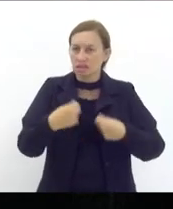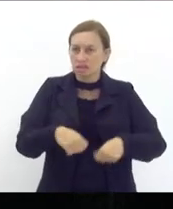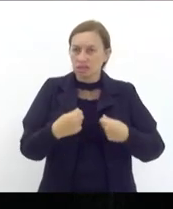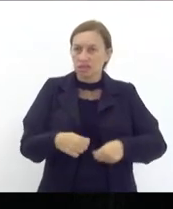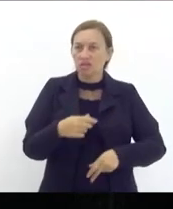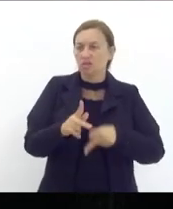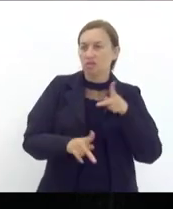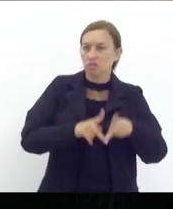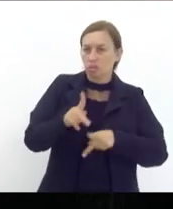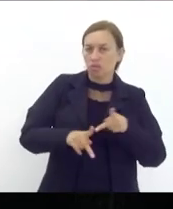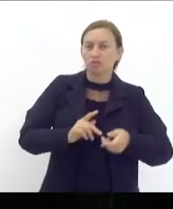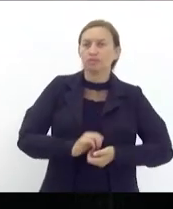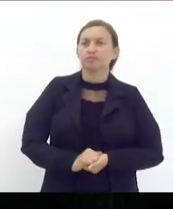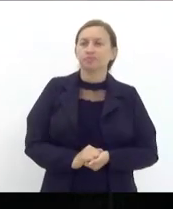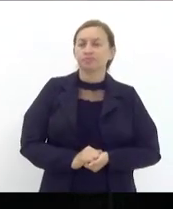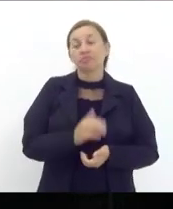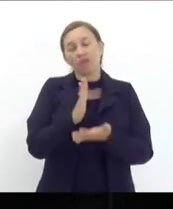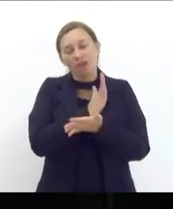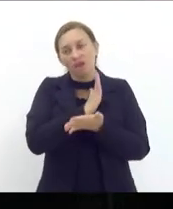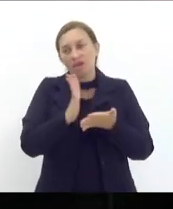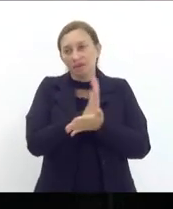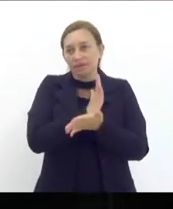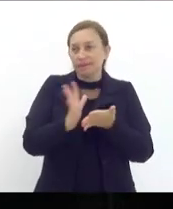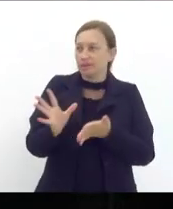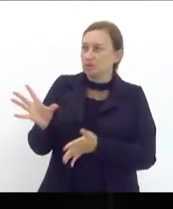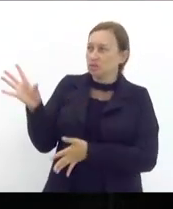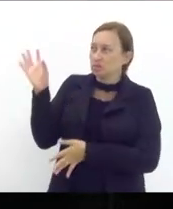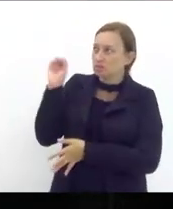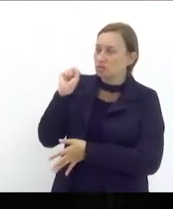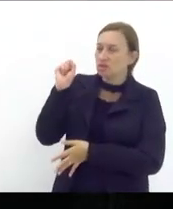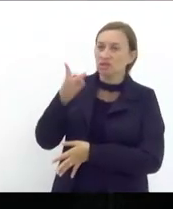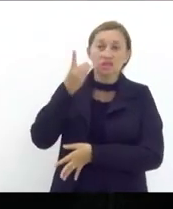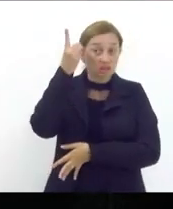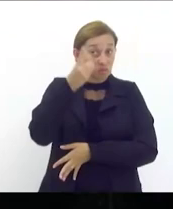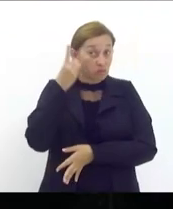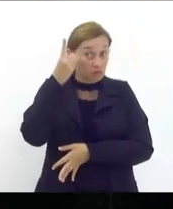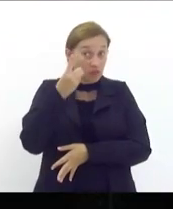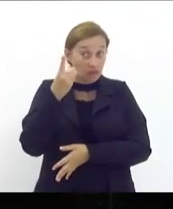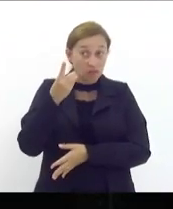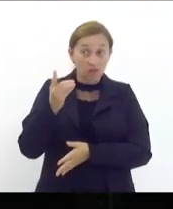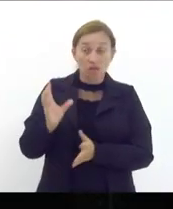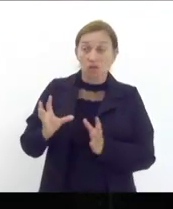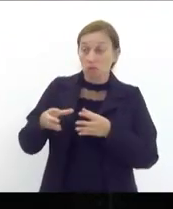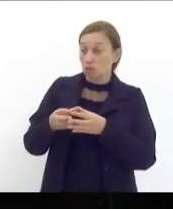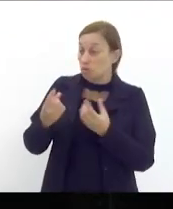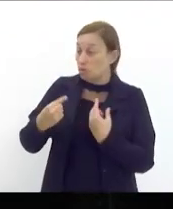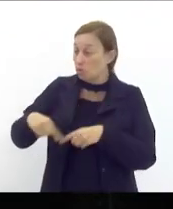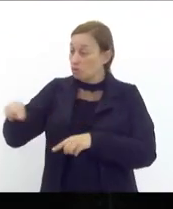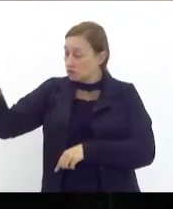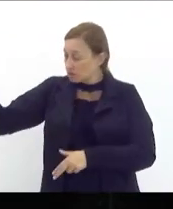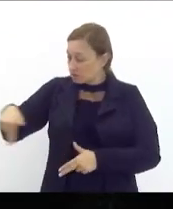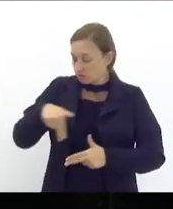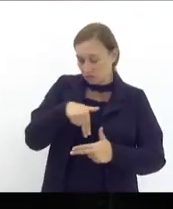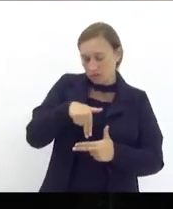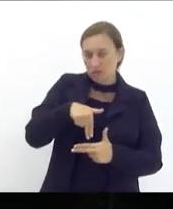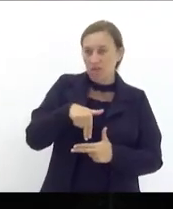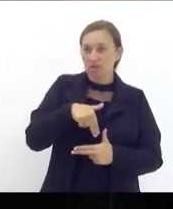nossa população muitas das vezes nós ouvimos deputados de oposição vir a essa tribuna